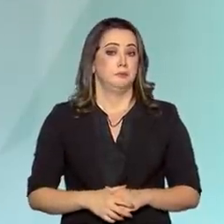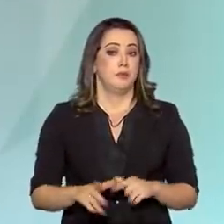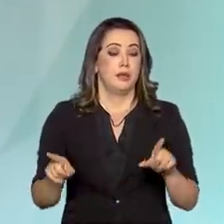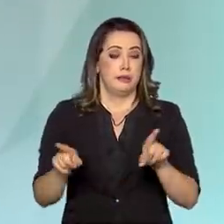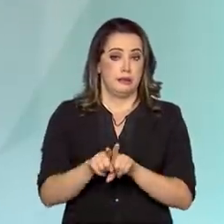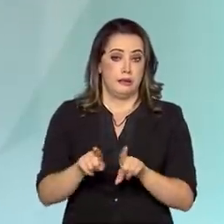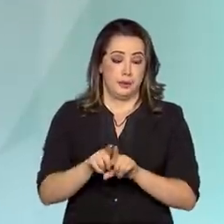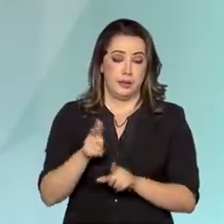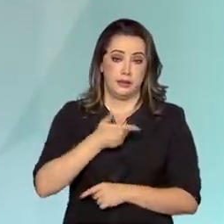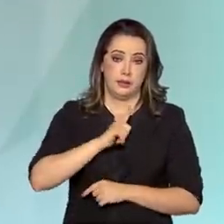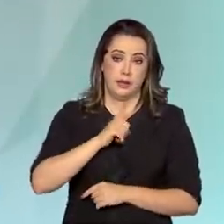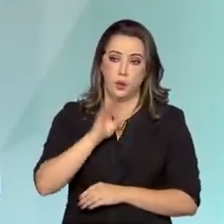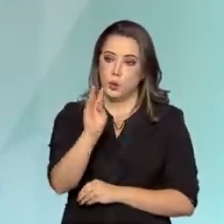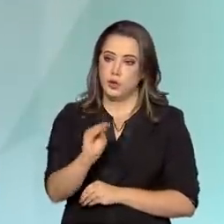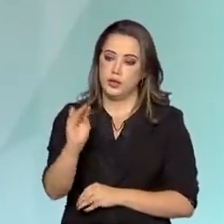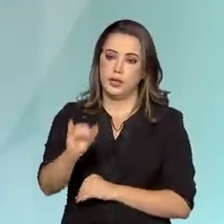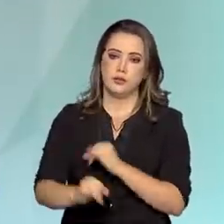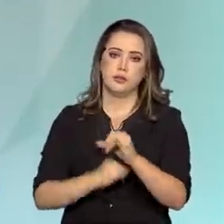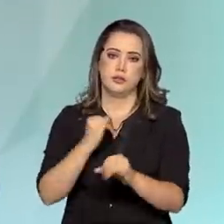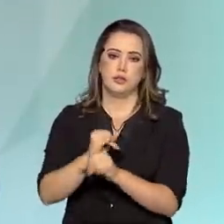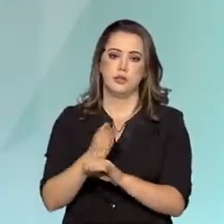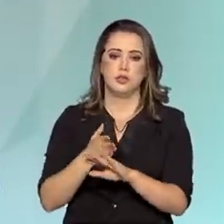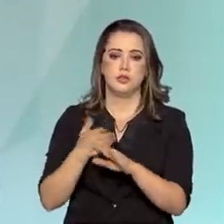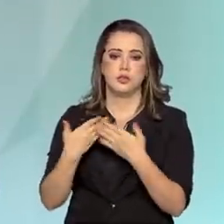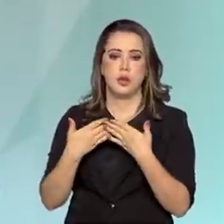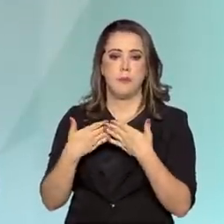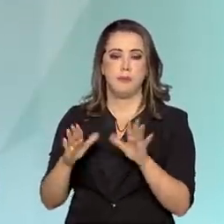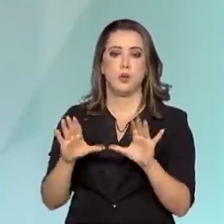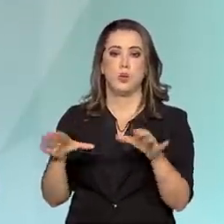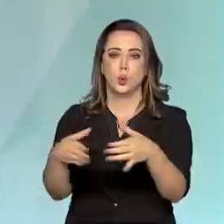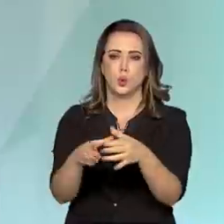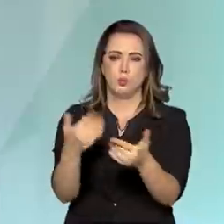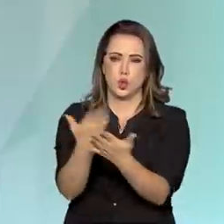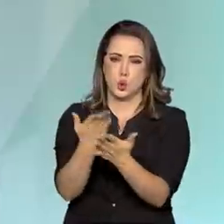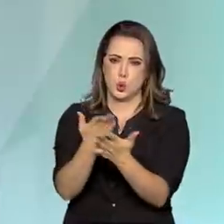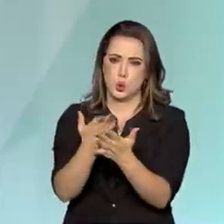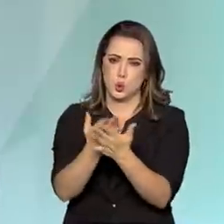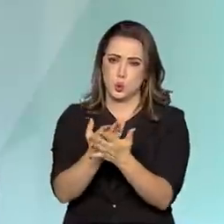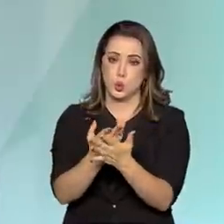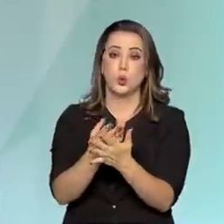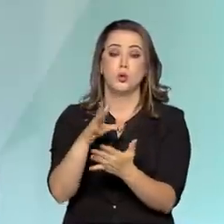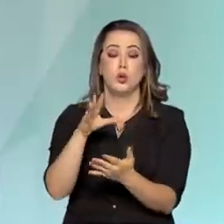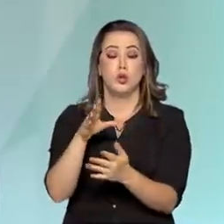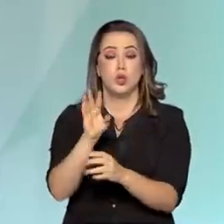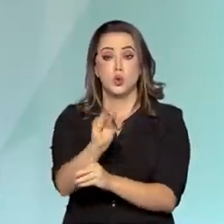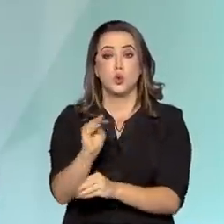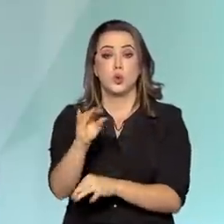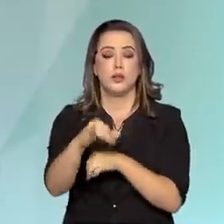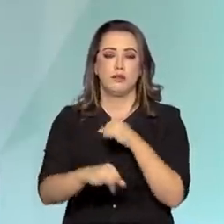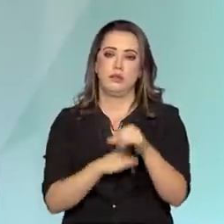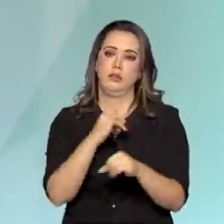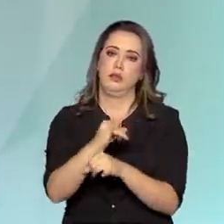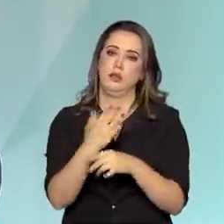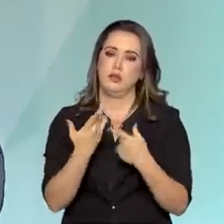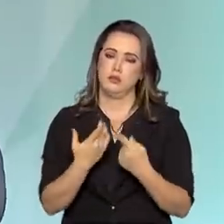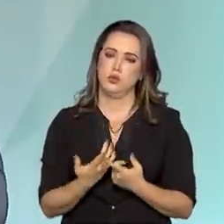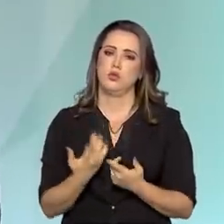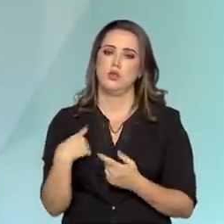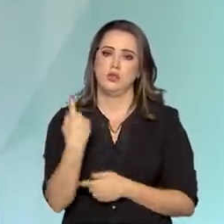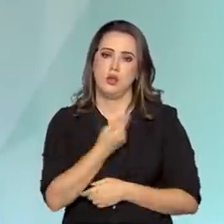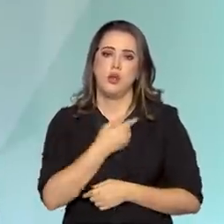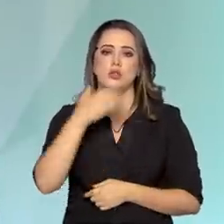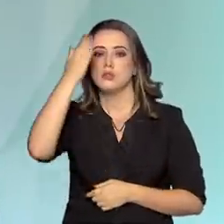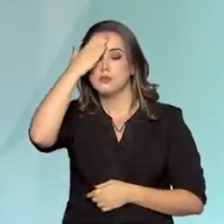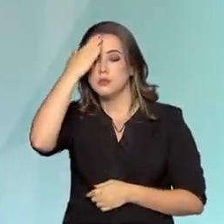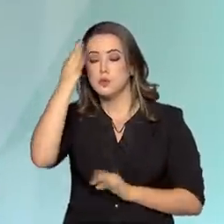digital, a preservação digital. Eu abri uma comissão para a preservação digital e nós estávamos já bem informados a respeito de tudo que a